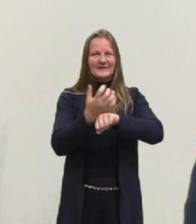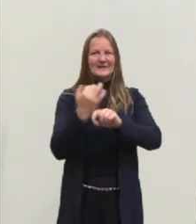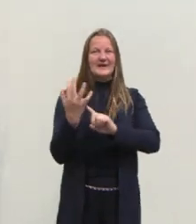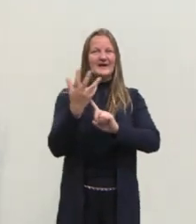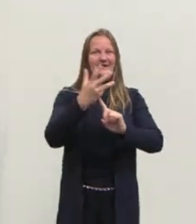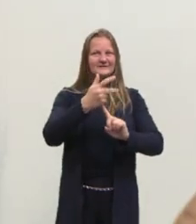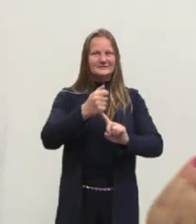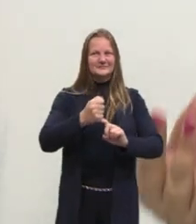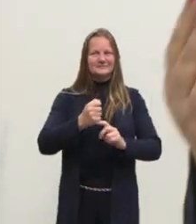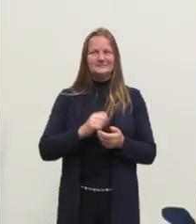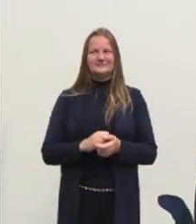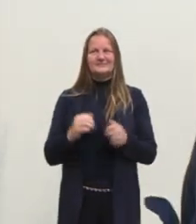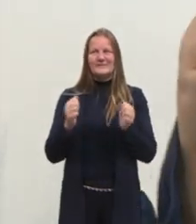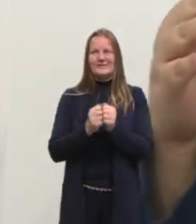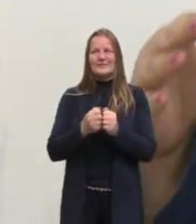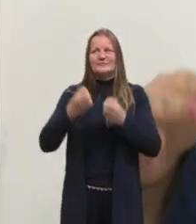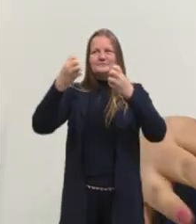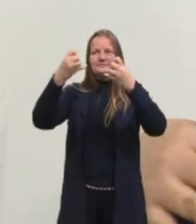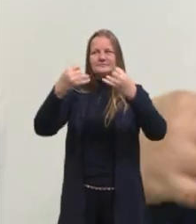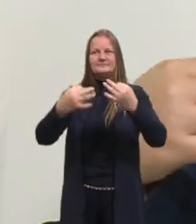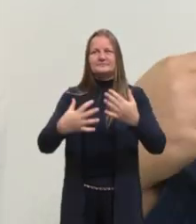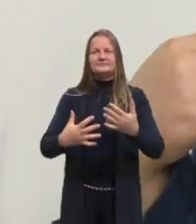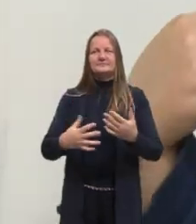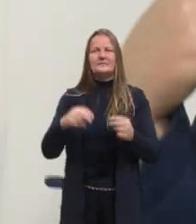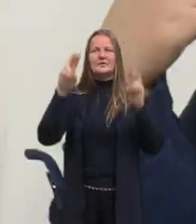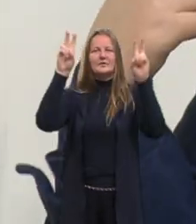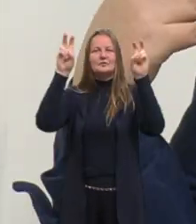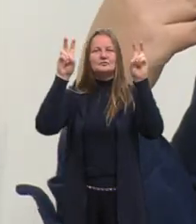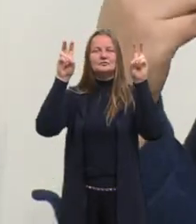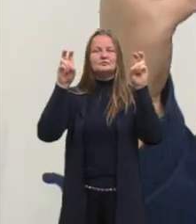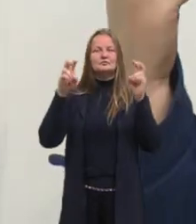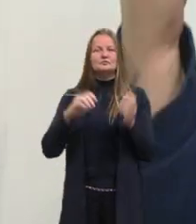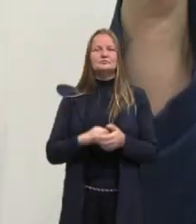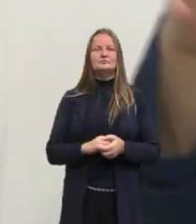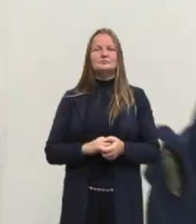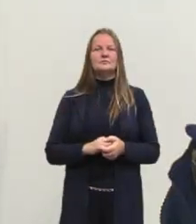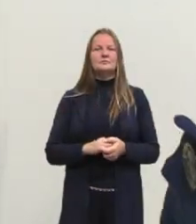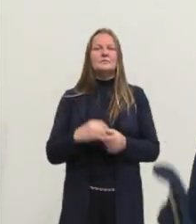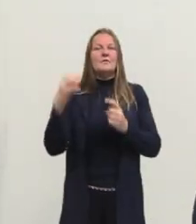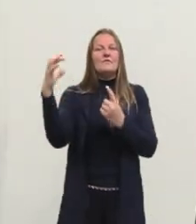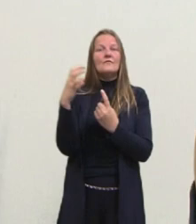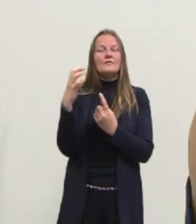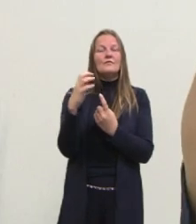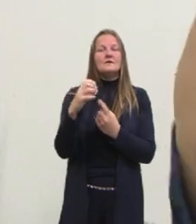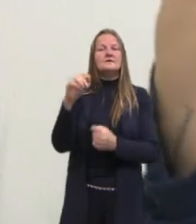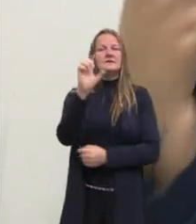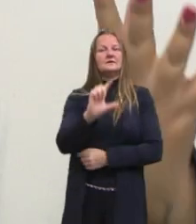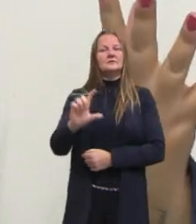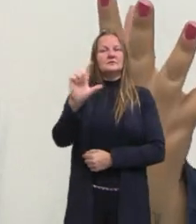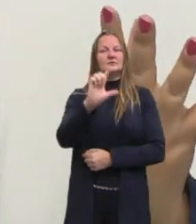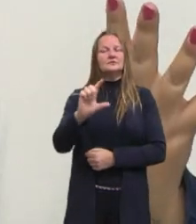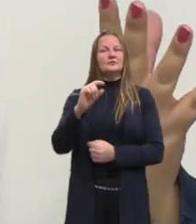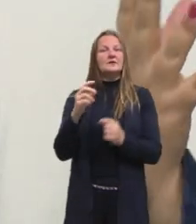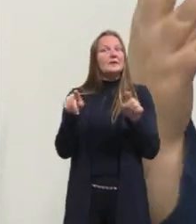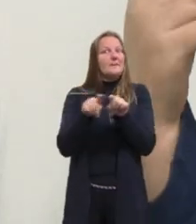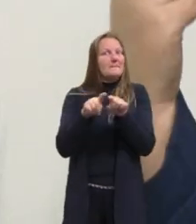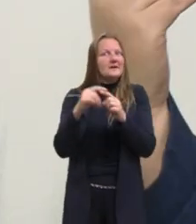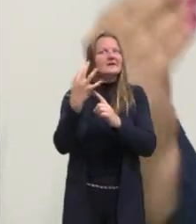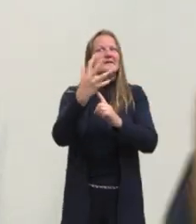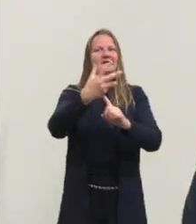arte. E vim aqui falar um pouquinho, então, sobre a influência, porque a literatura é arte.